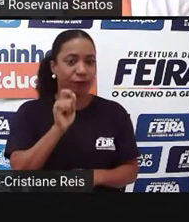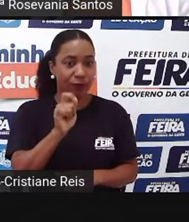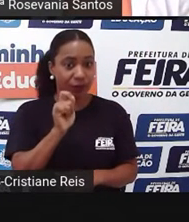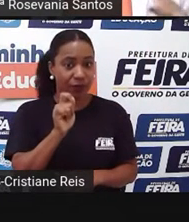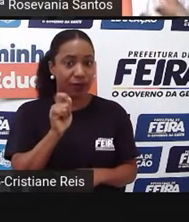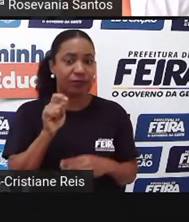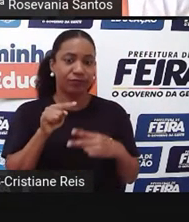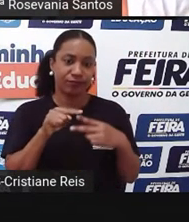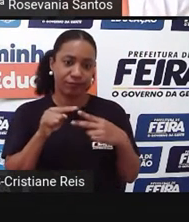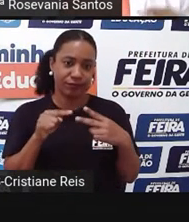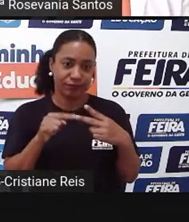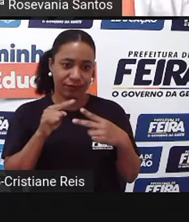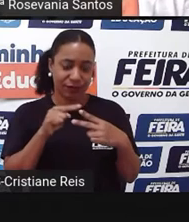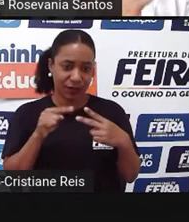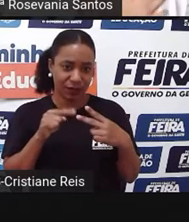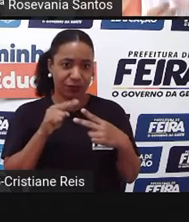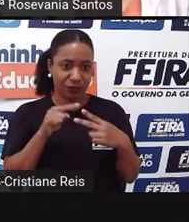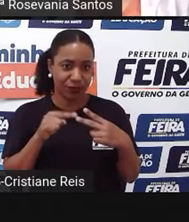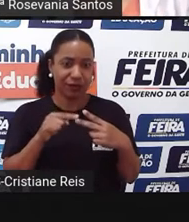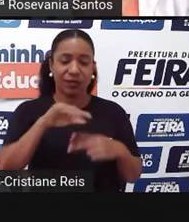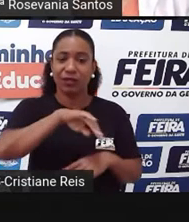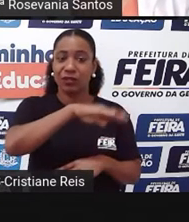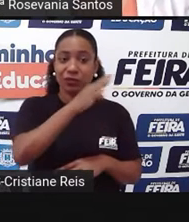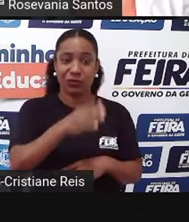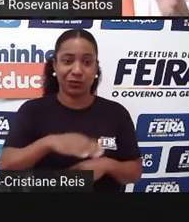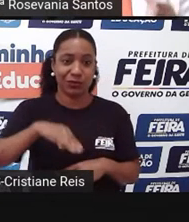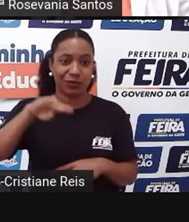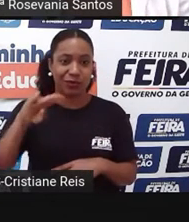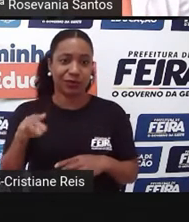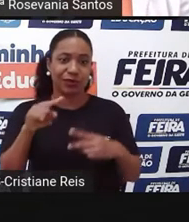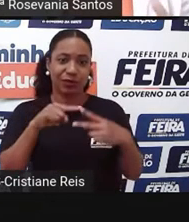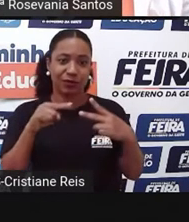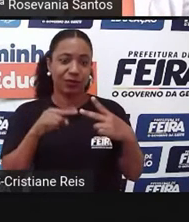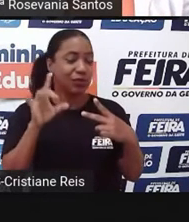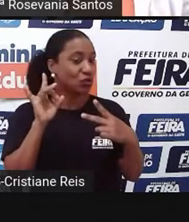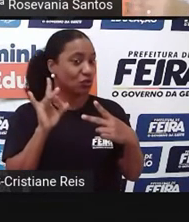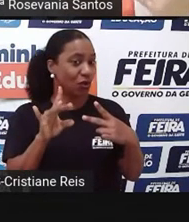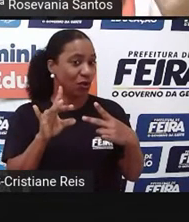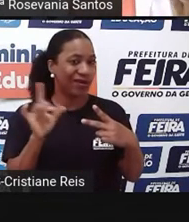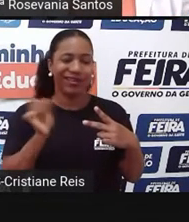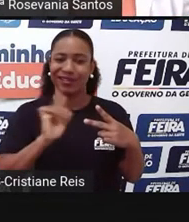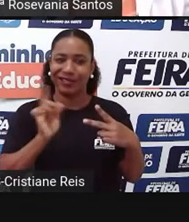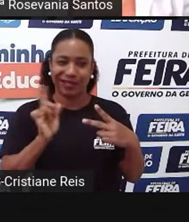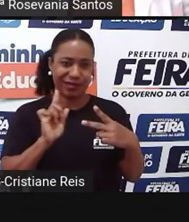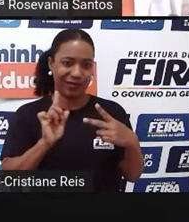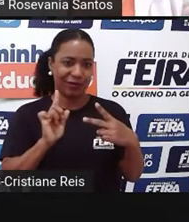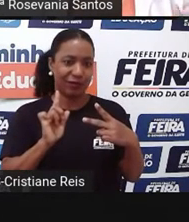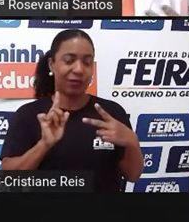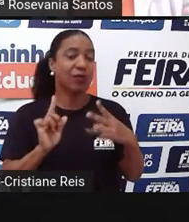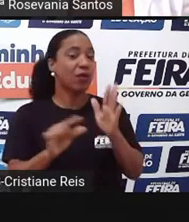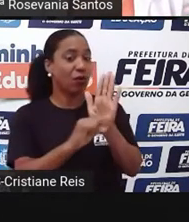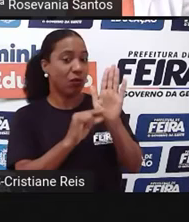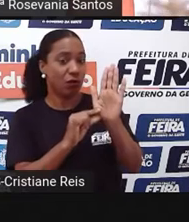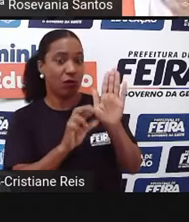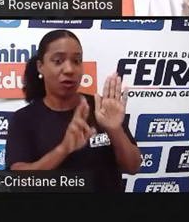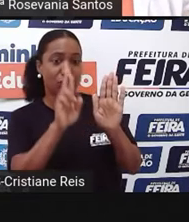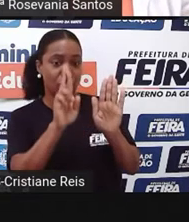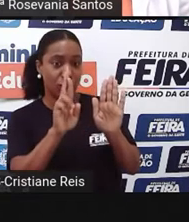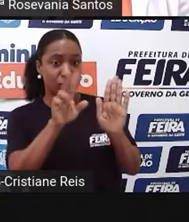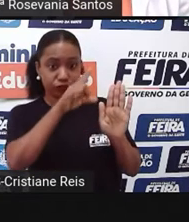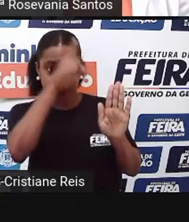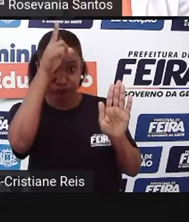específicas de relevo. Não quer dizer que só tenham essas duas, mas ele está dizendo que predominou